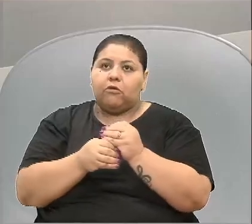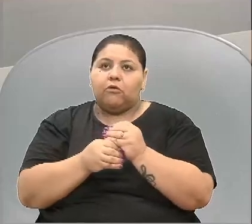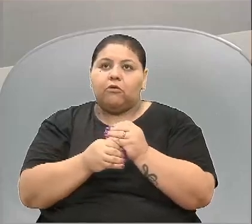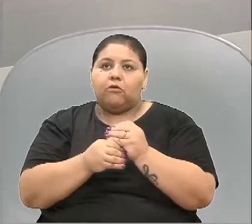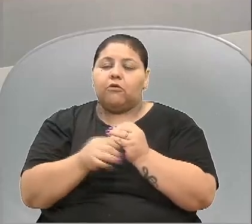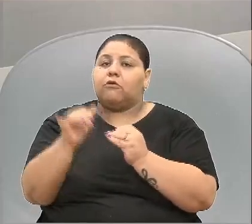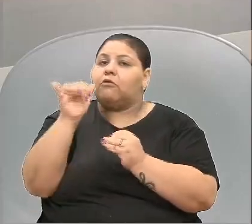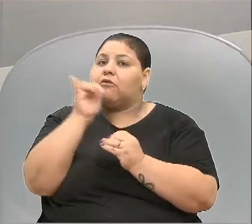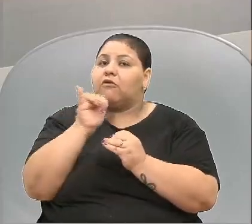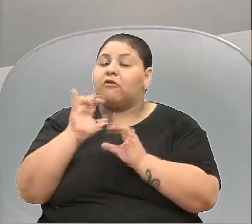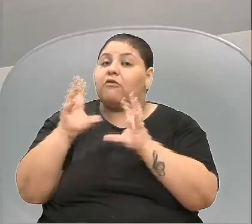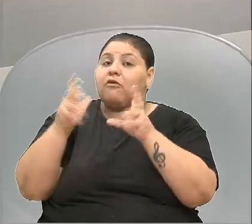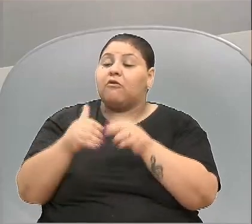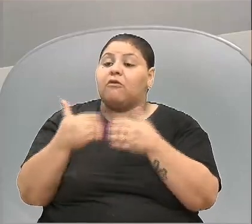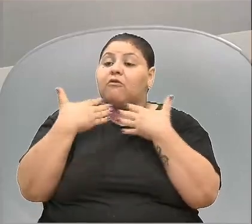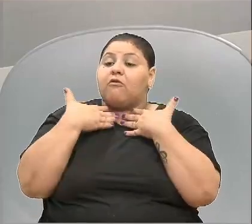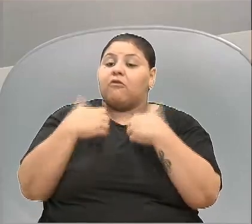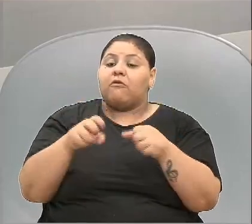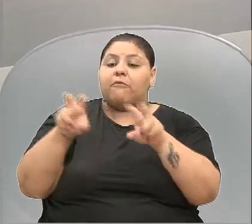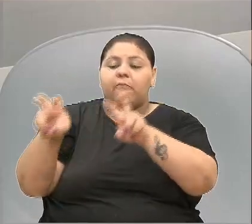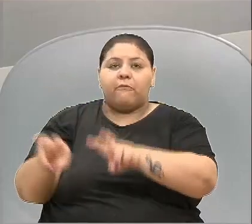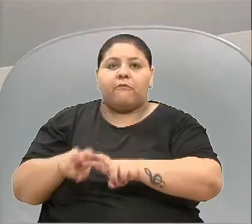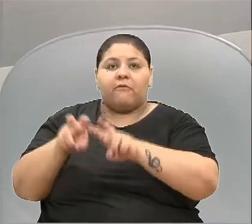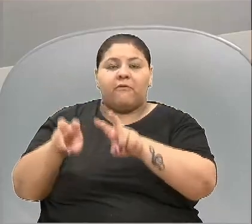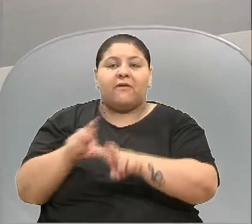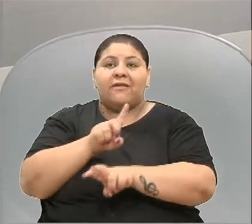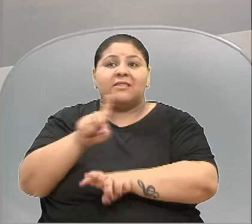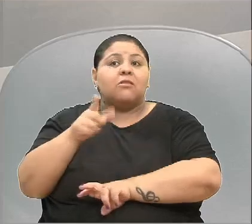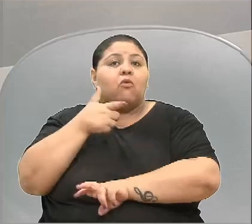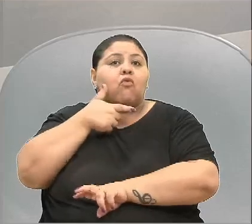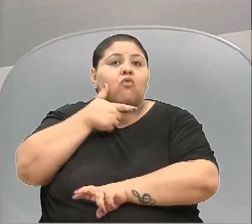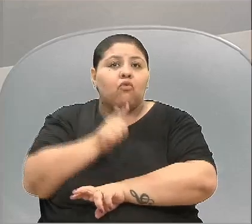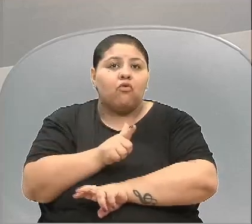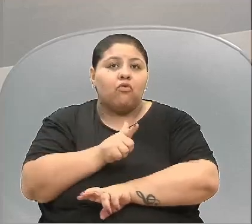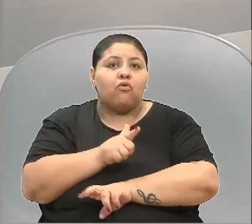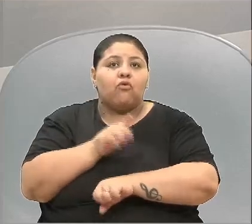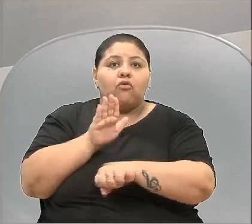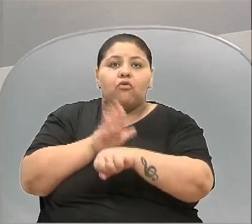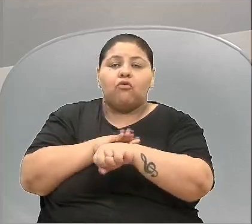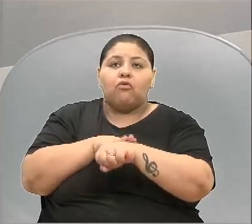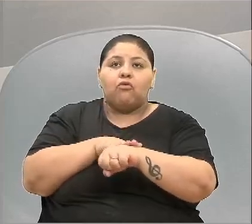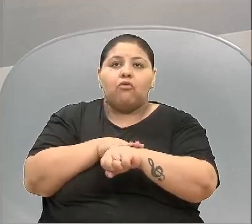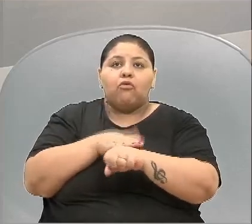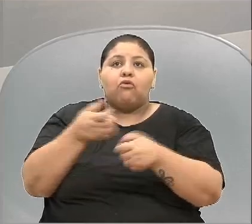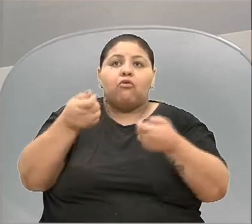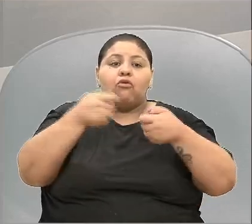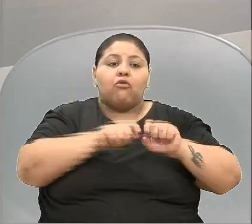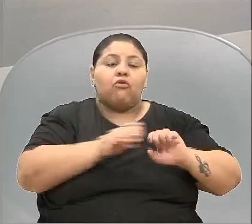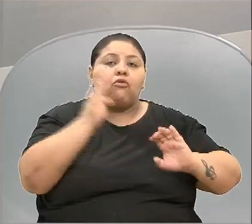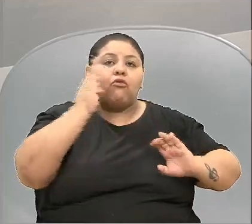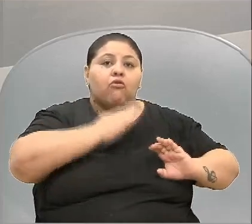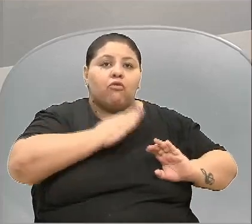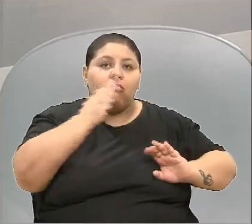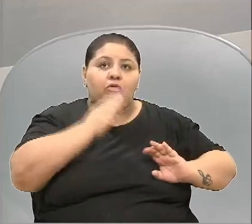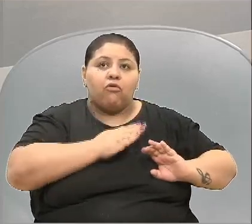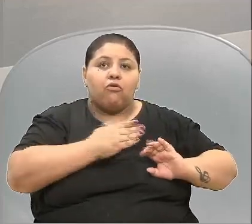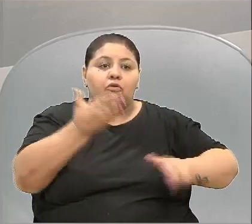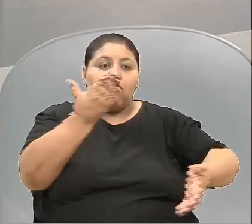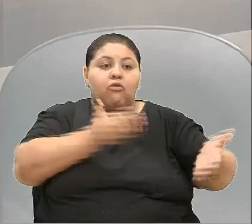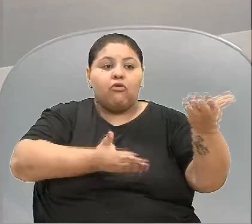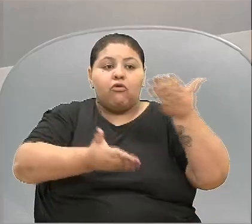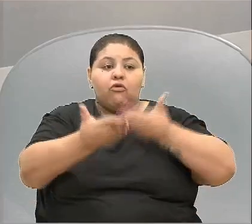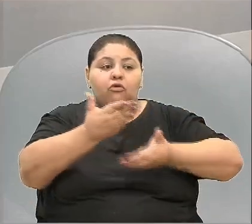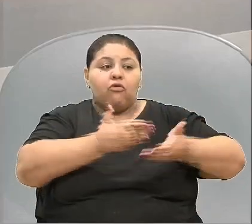dos exemplos é quando a Secretaria da Agricultura não consegue, no momento, talvez que precisa ser muito rápido e atender aquele